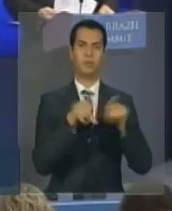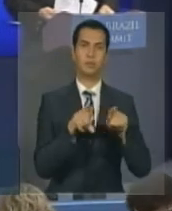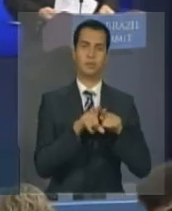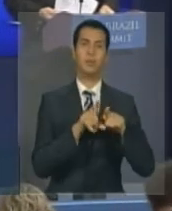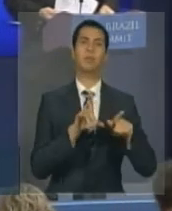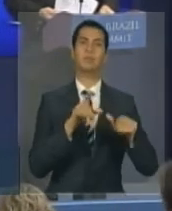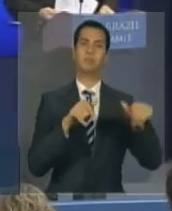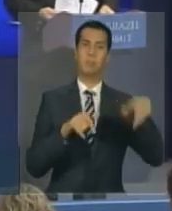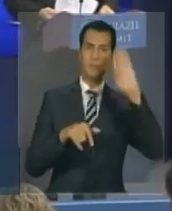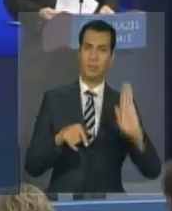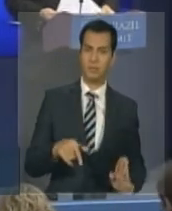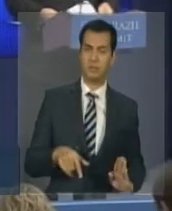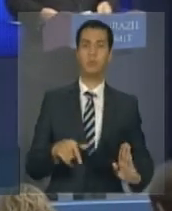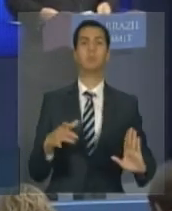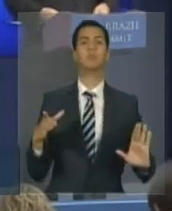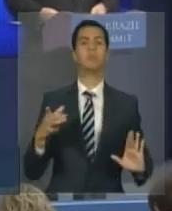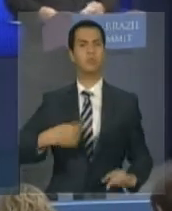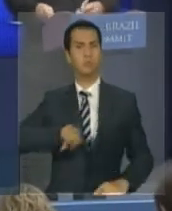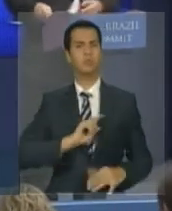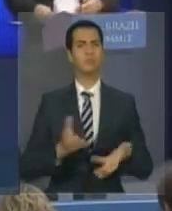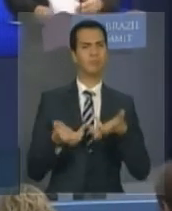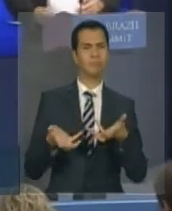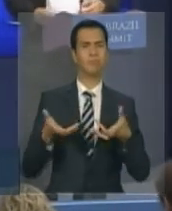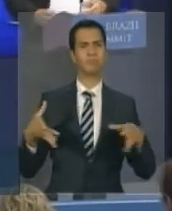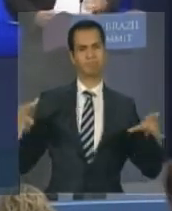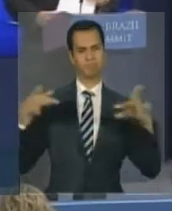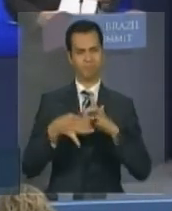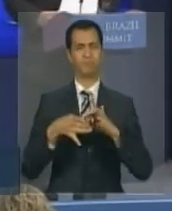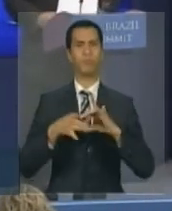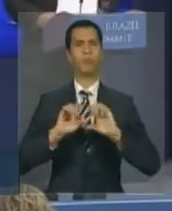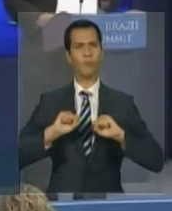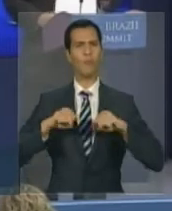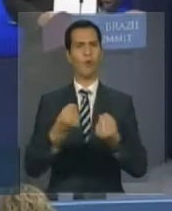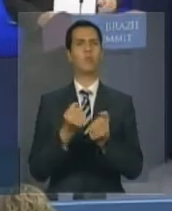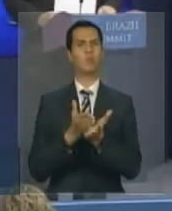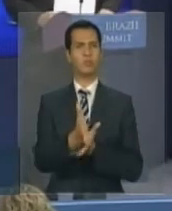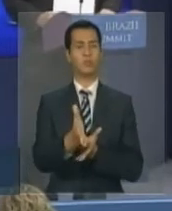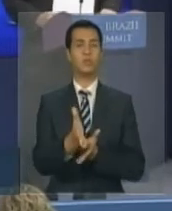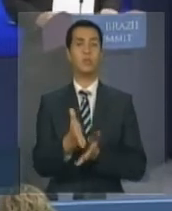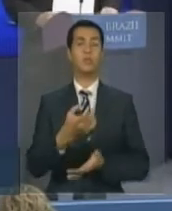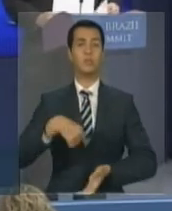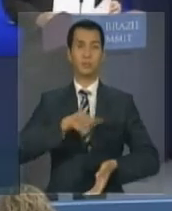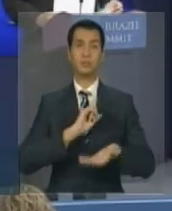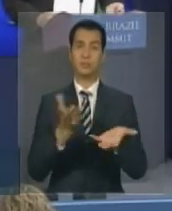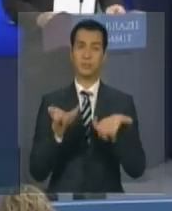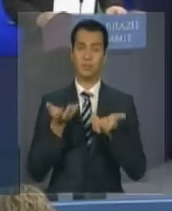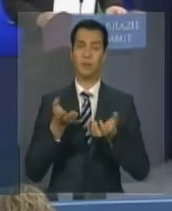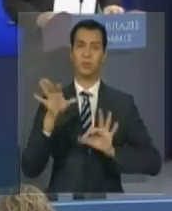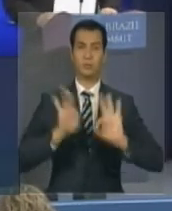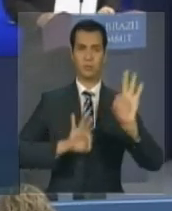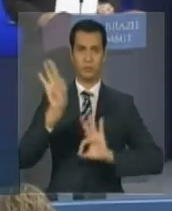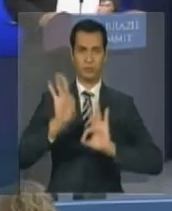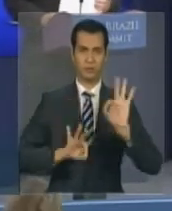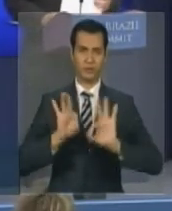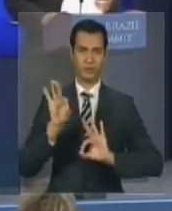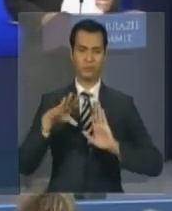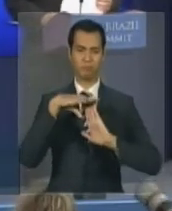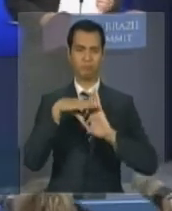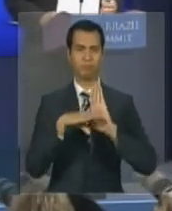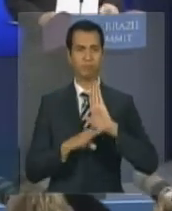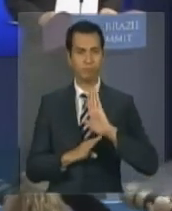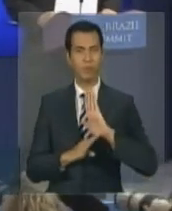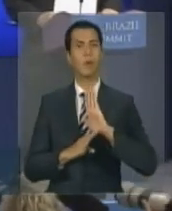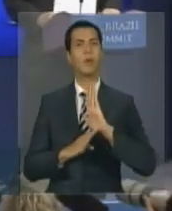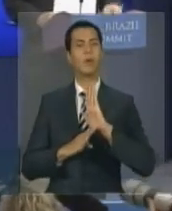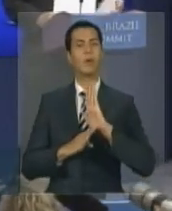reforçar ainda mais as nossas relações, procurando aprovar um novo plano de ação que vai orientar